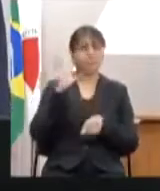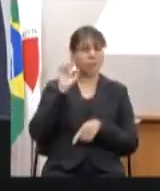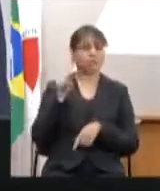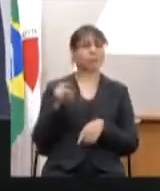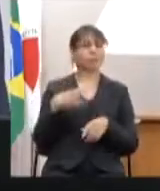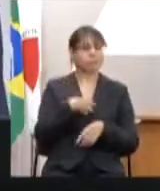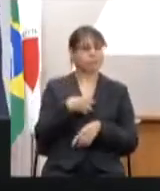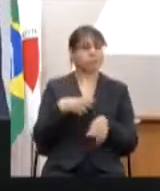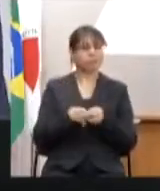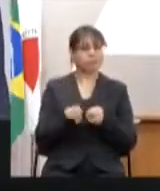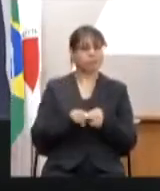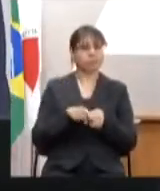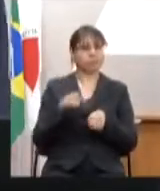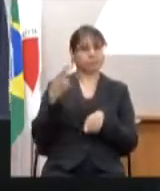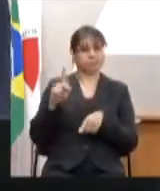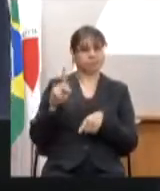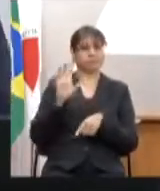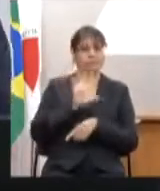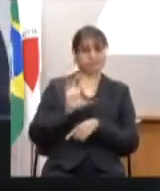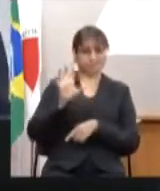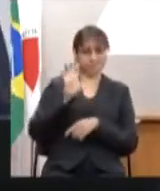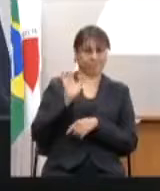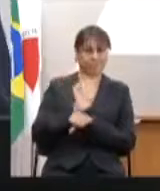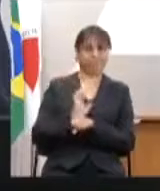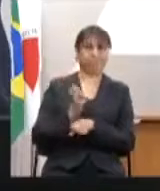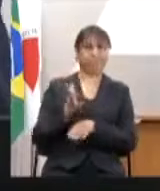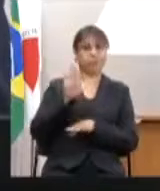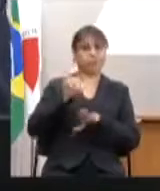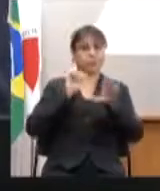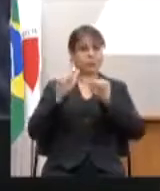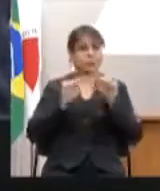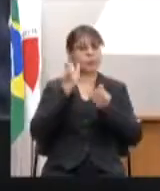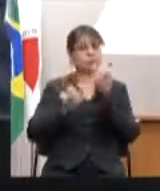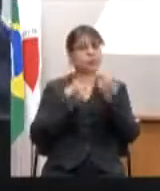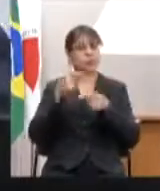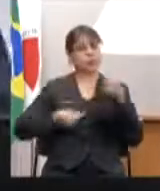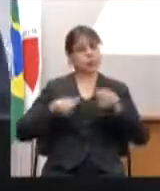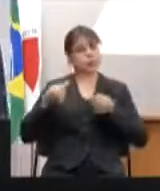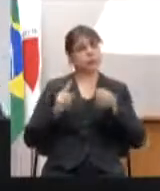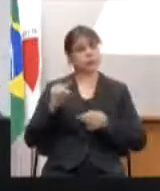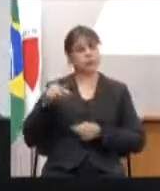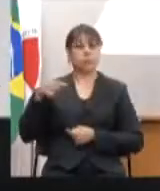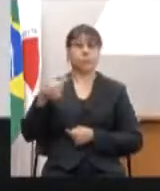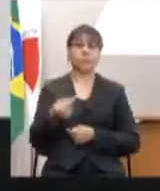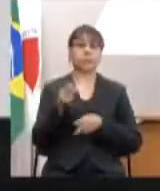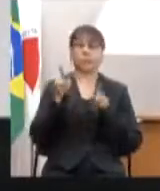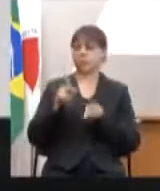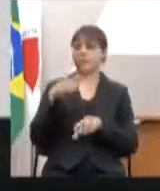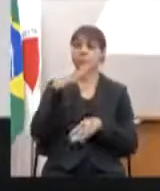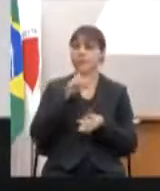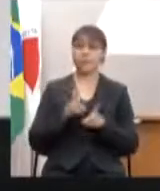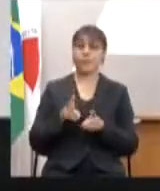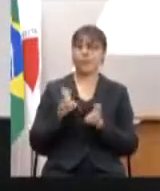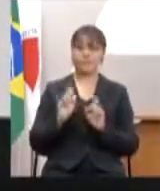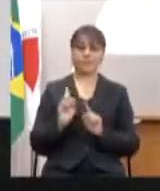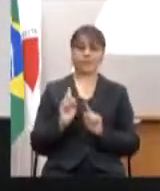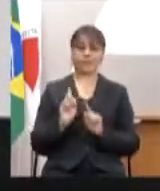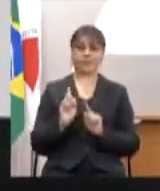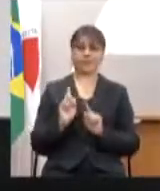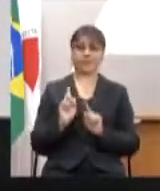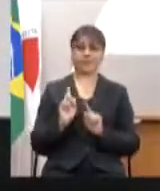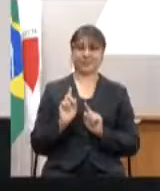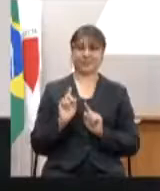cobrança na sua região, de chamar as pessoas para discutir, e depois as pessoas não verem o rosto deles,